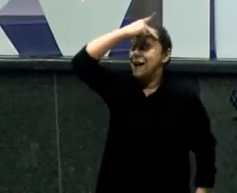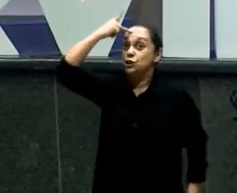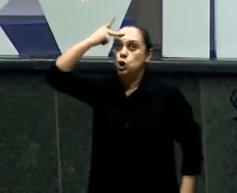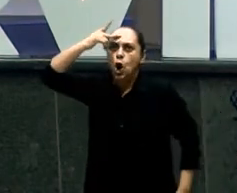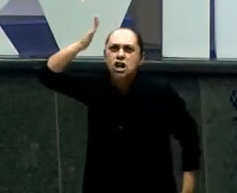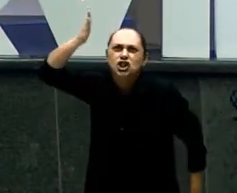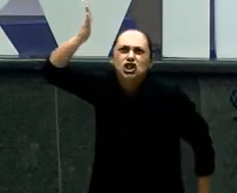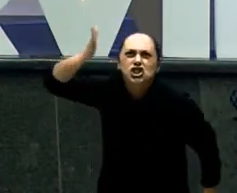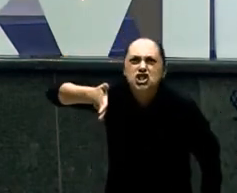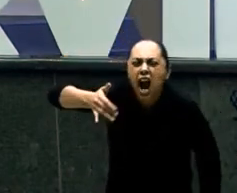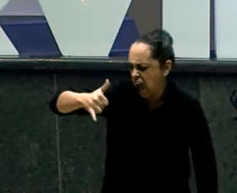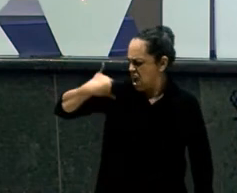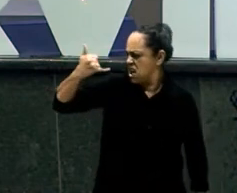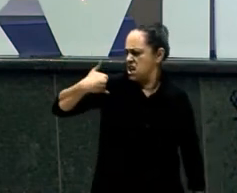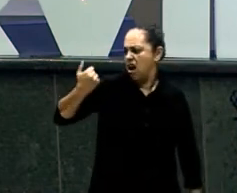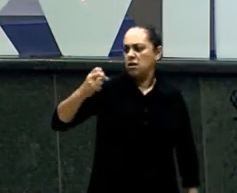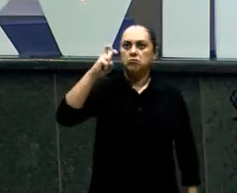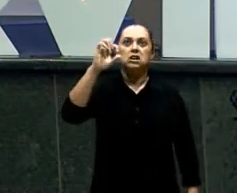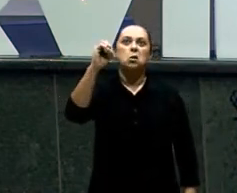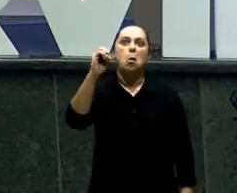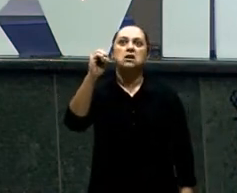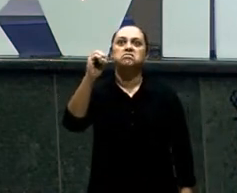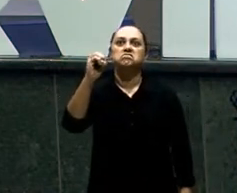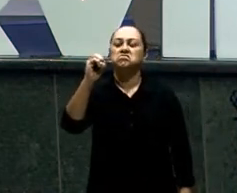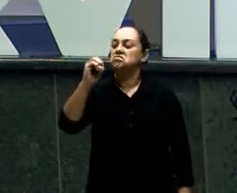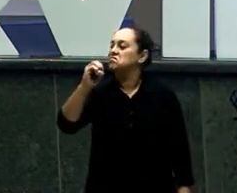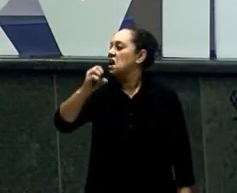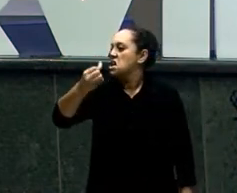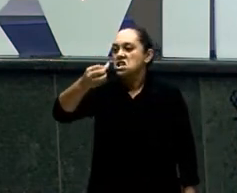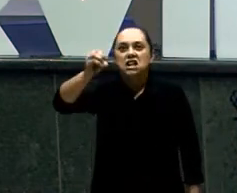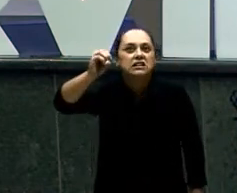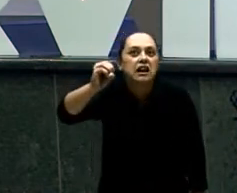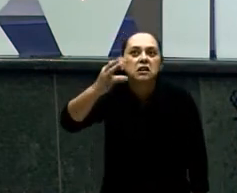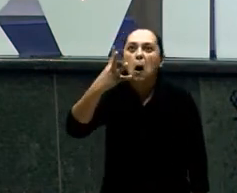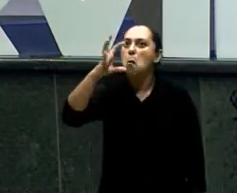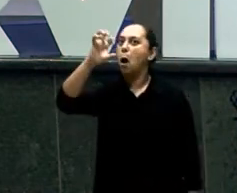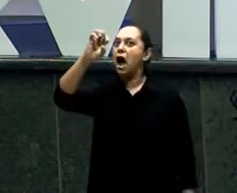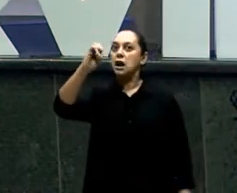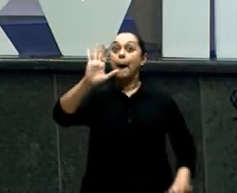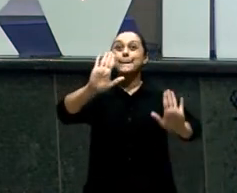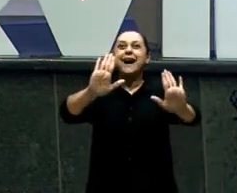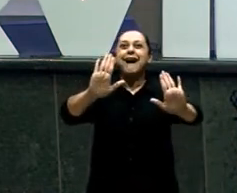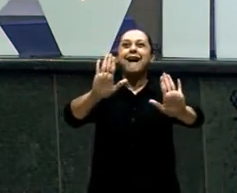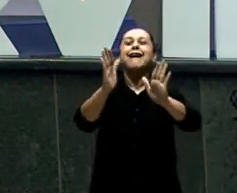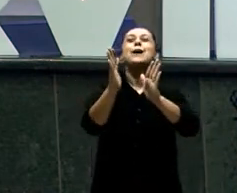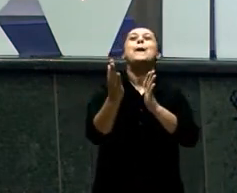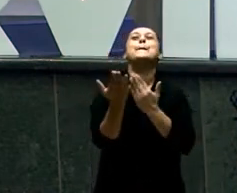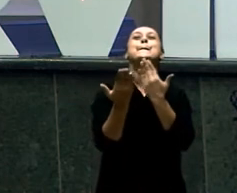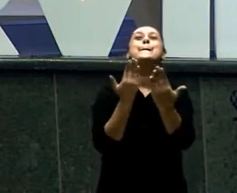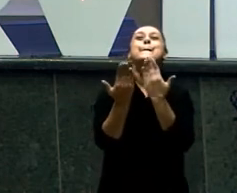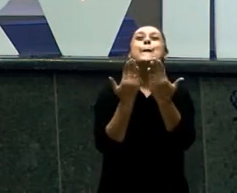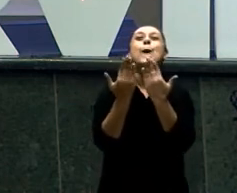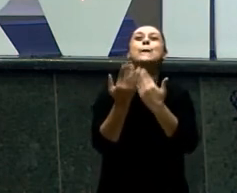Que tem dia que você chega para ele e diz Bom dia Ele diz Bom dia Glória a Deus E tem dia que você fala para ele Bom dia Ele diz Só se for para você